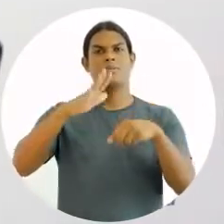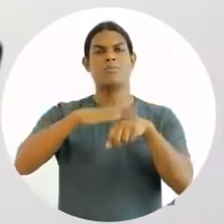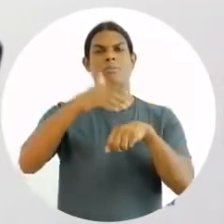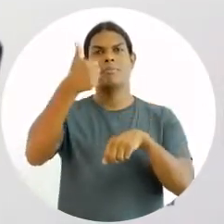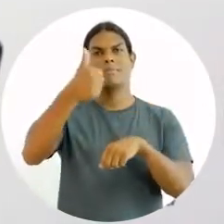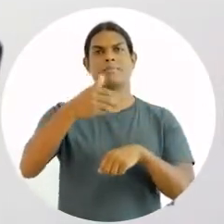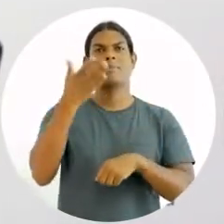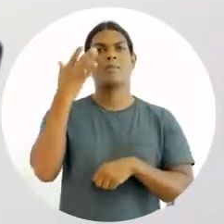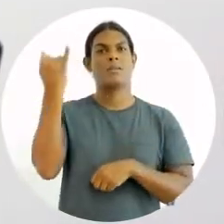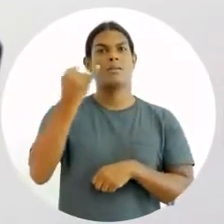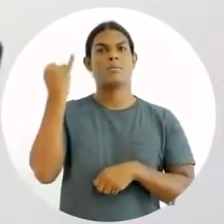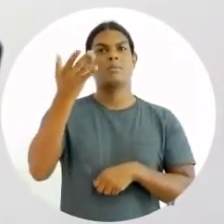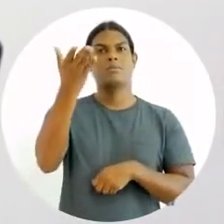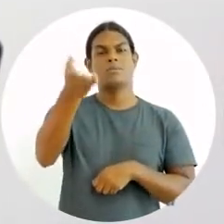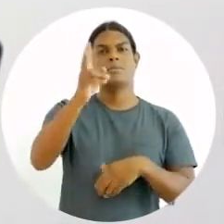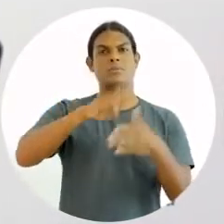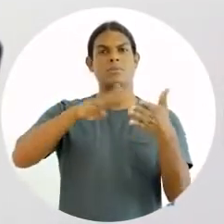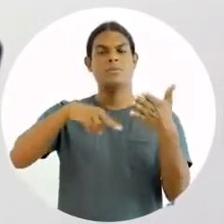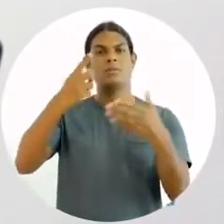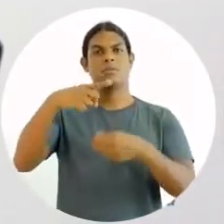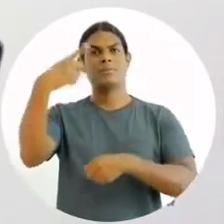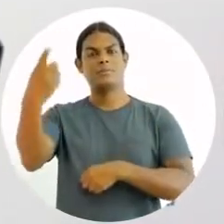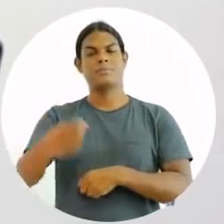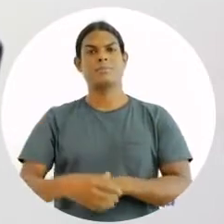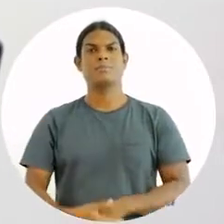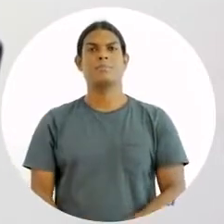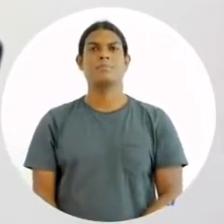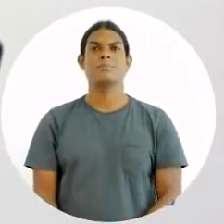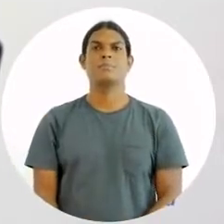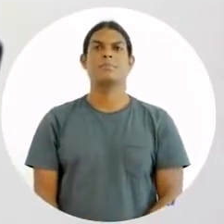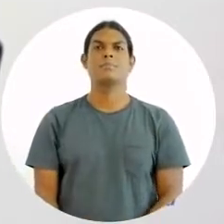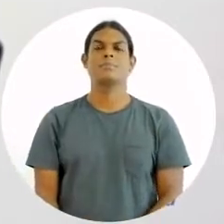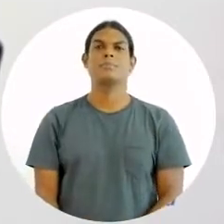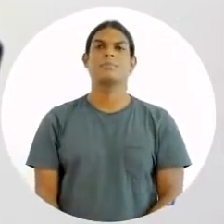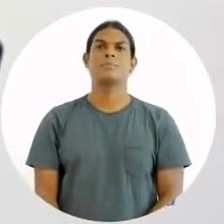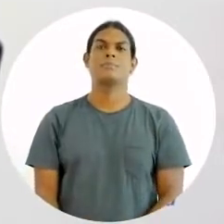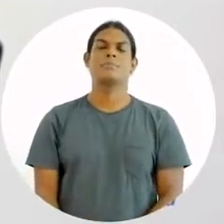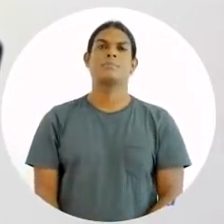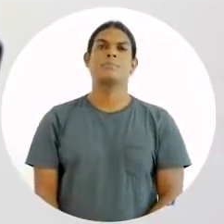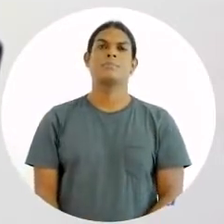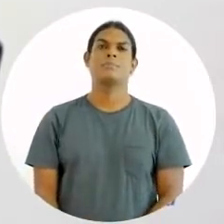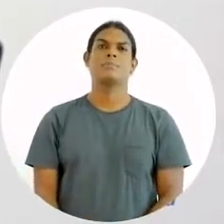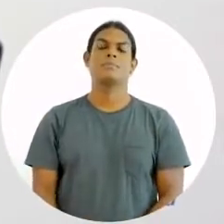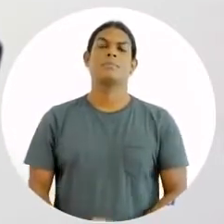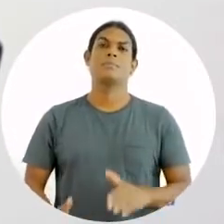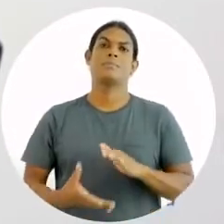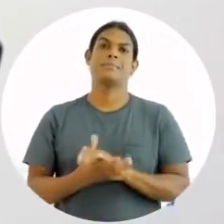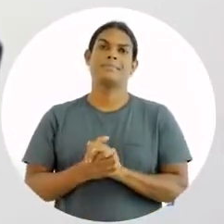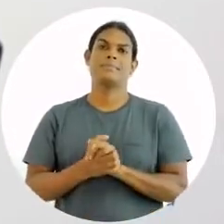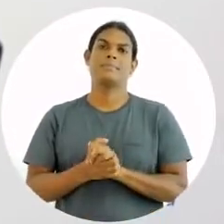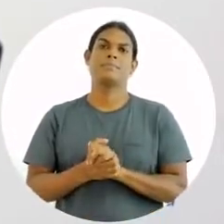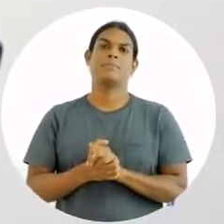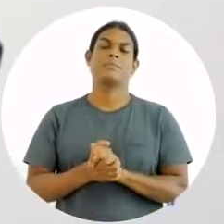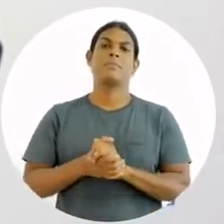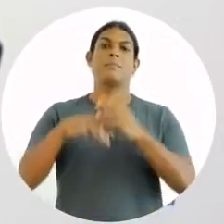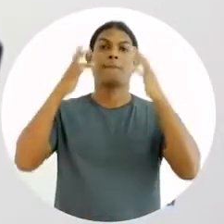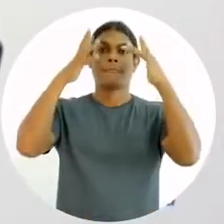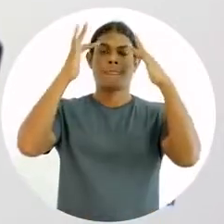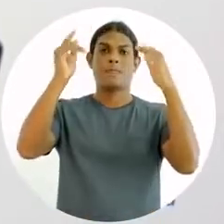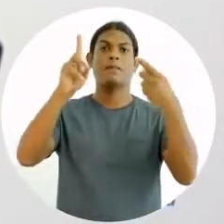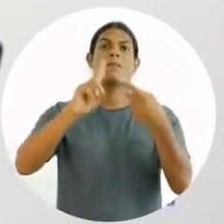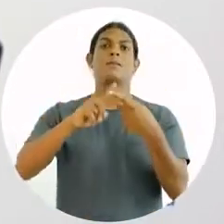organização. É importante que vocês não deixem de dar uma olhada. Bom, a teoria também